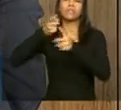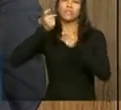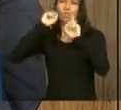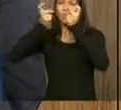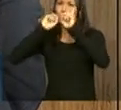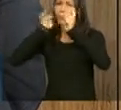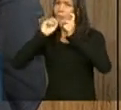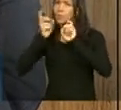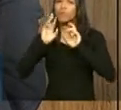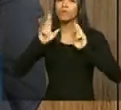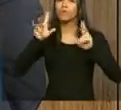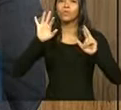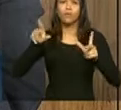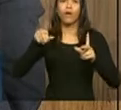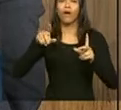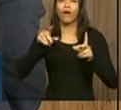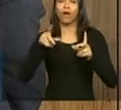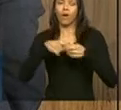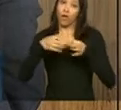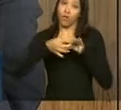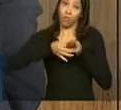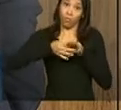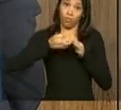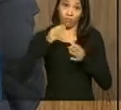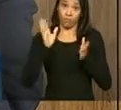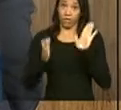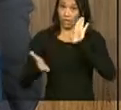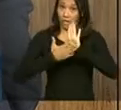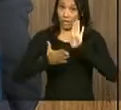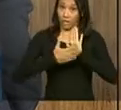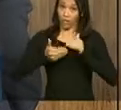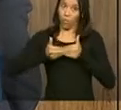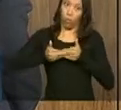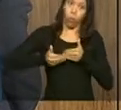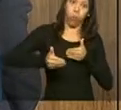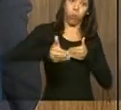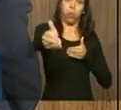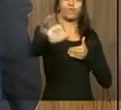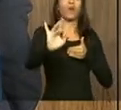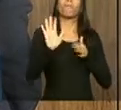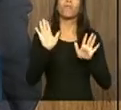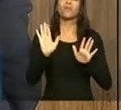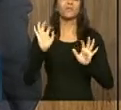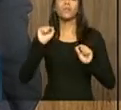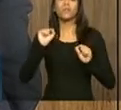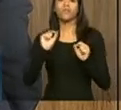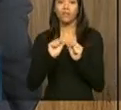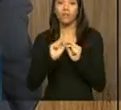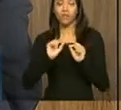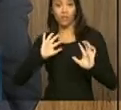essas medidas de mais médio e longo prazo, mas também o que a curto prazo pode ser feito para